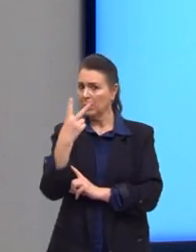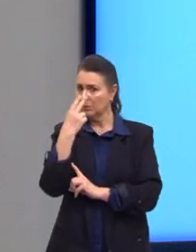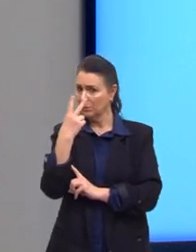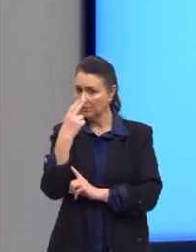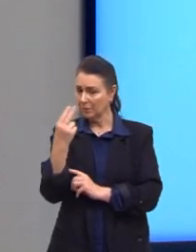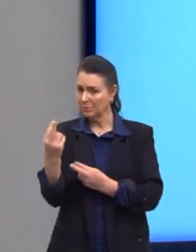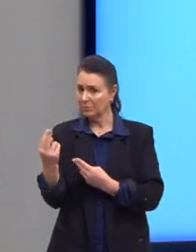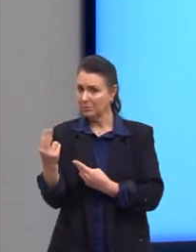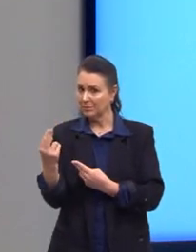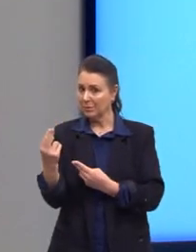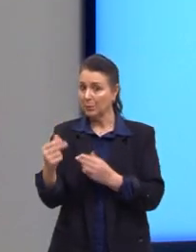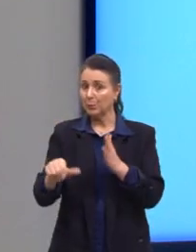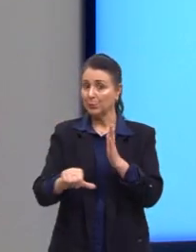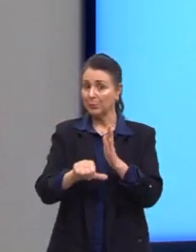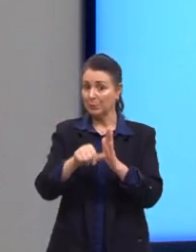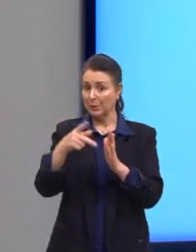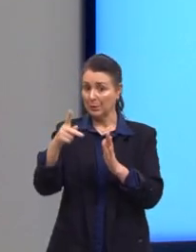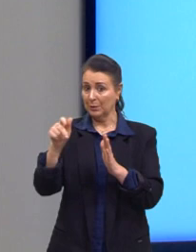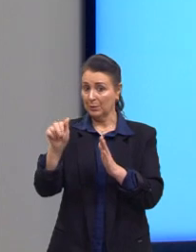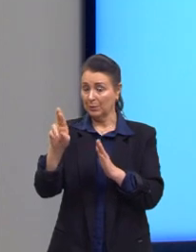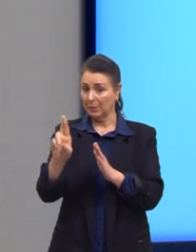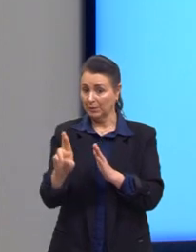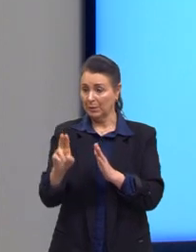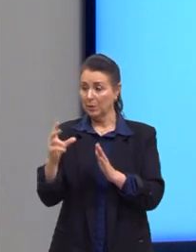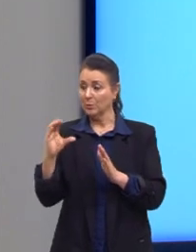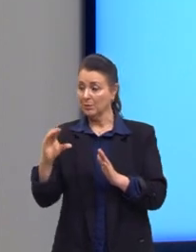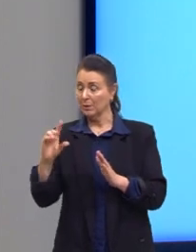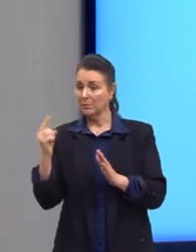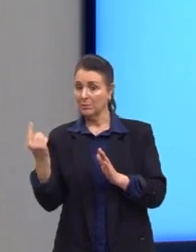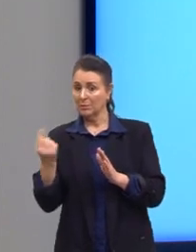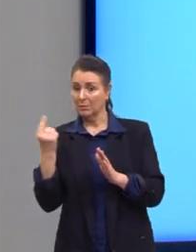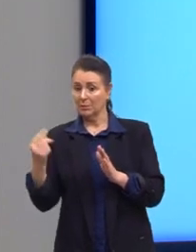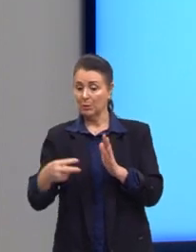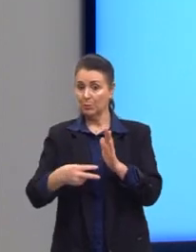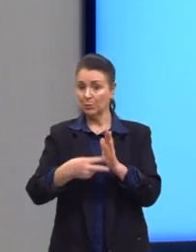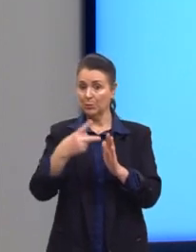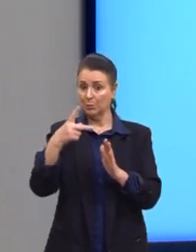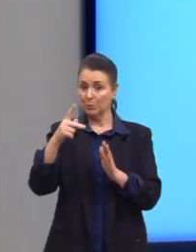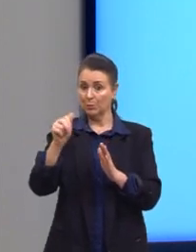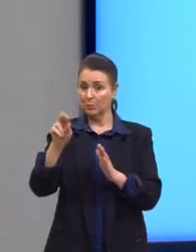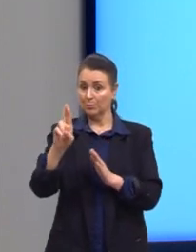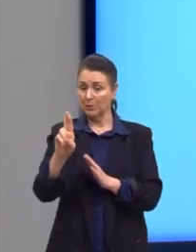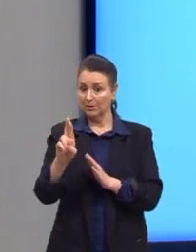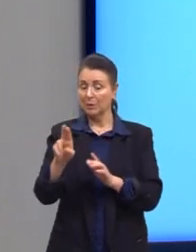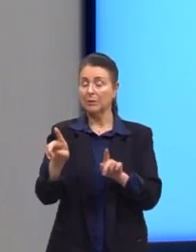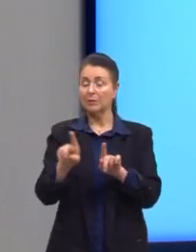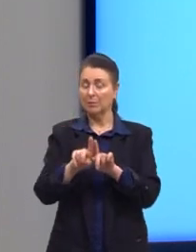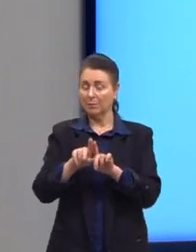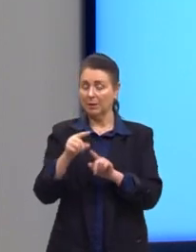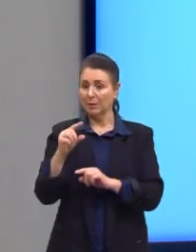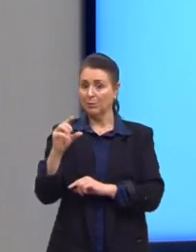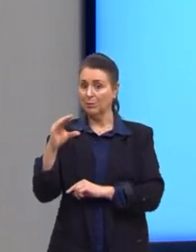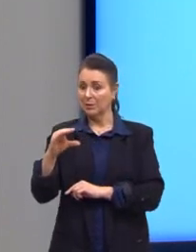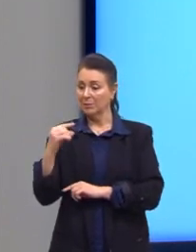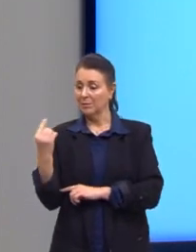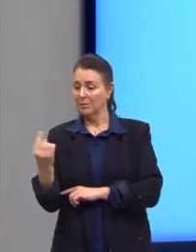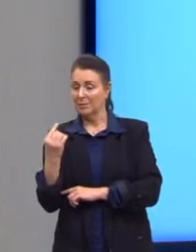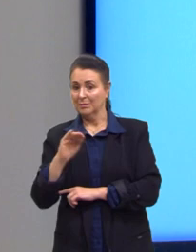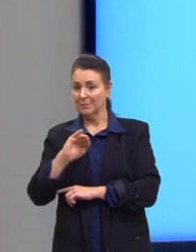Para o primeiro par ordenado, onde nós isolamos o c, e para o segundo par ordenado, onde também isolamos o c.